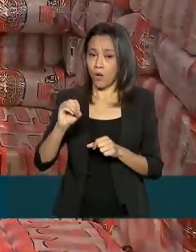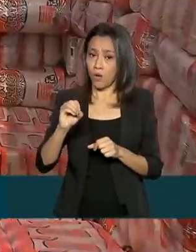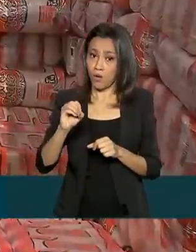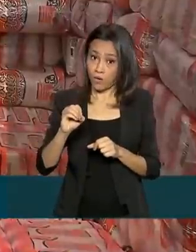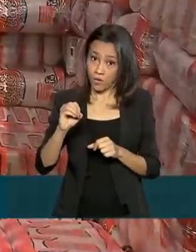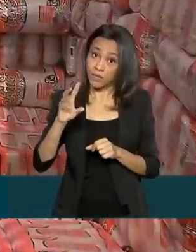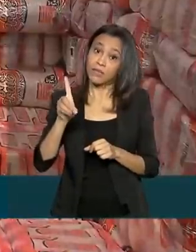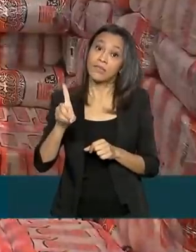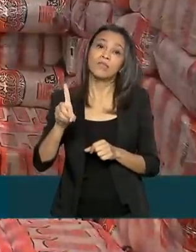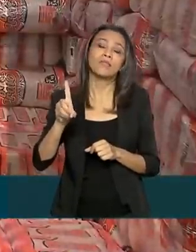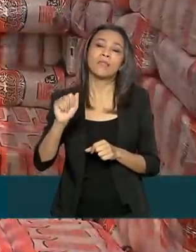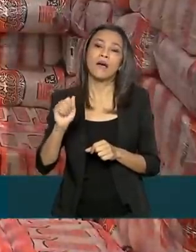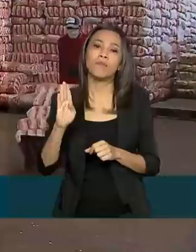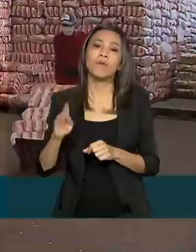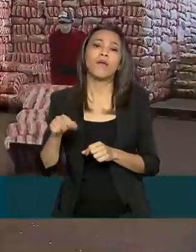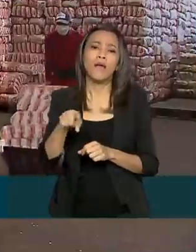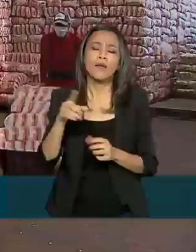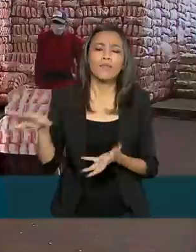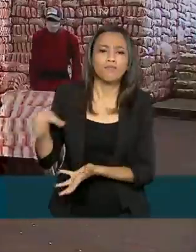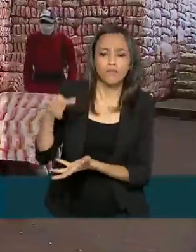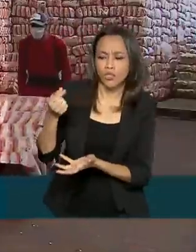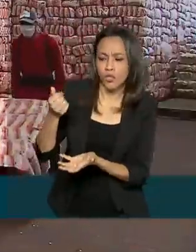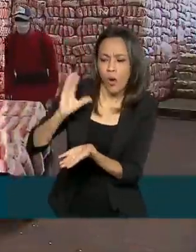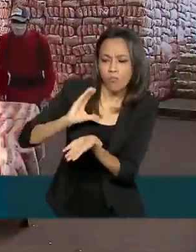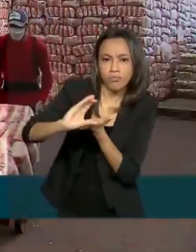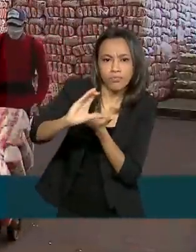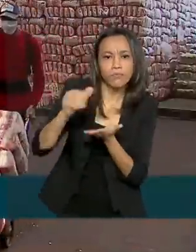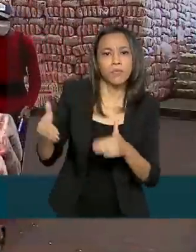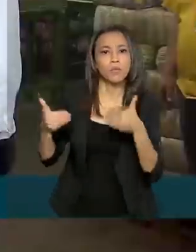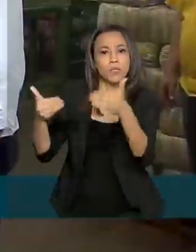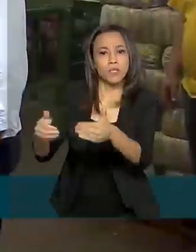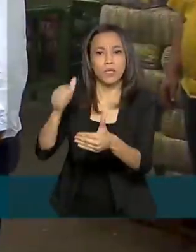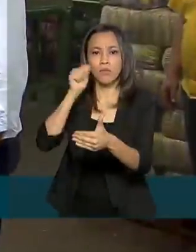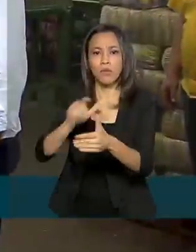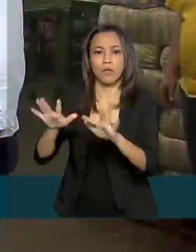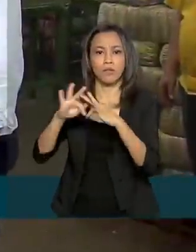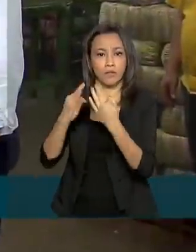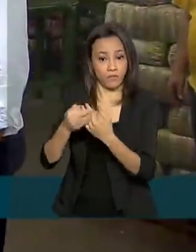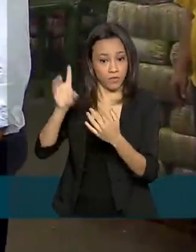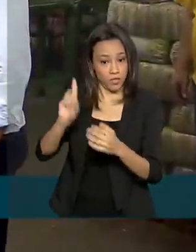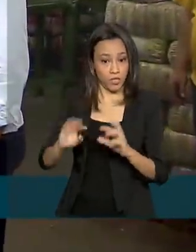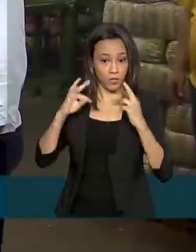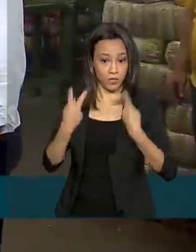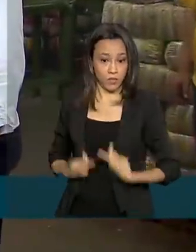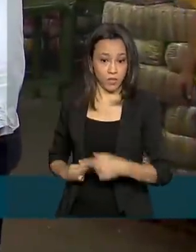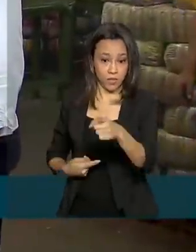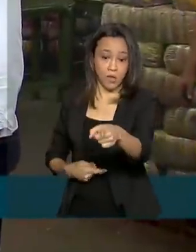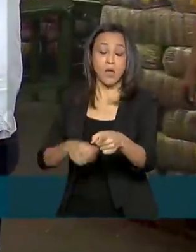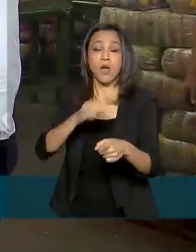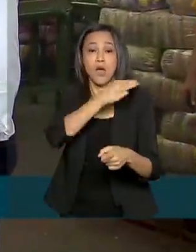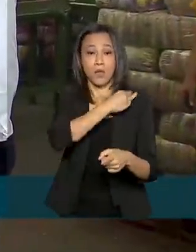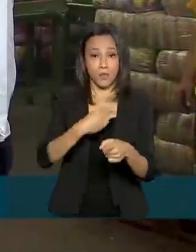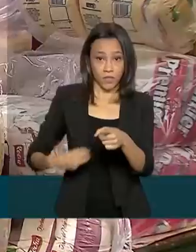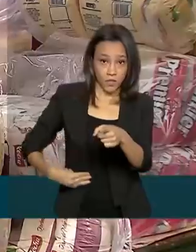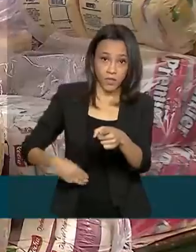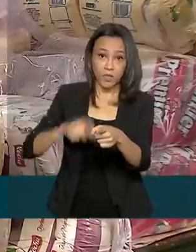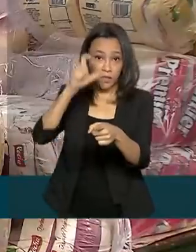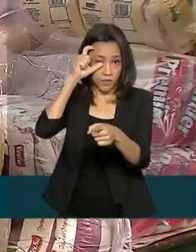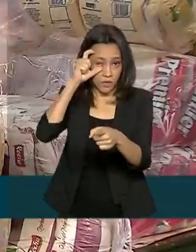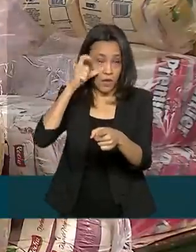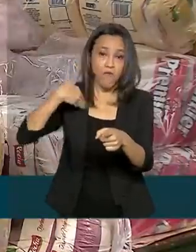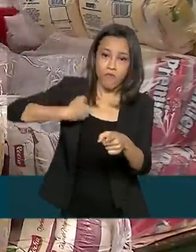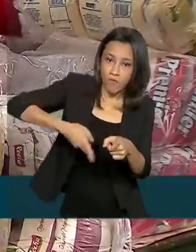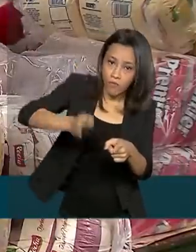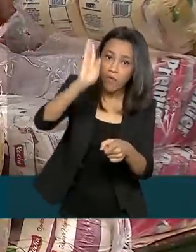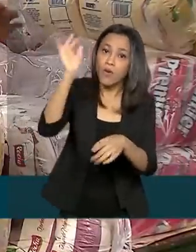repassados pelo Ministério da Mulher, da Família e dos Direitos Humanos. A ministra Adamares Alves esteve em Manaus para a